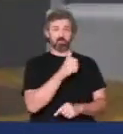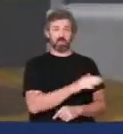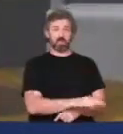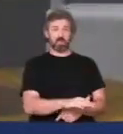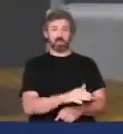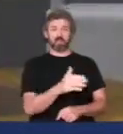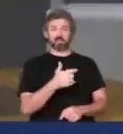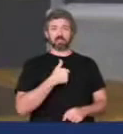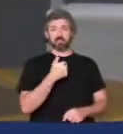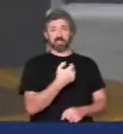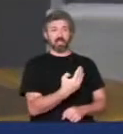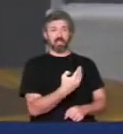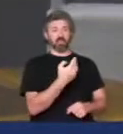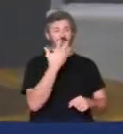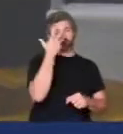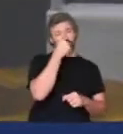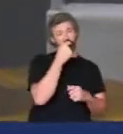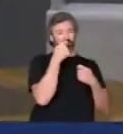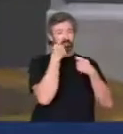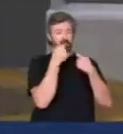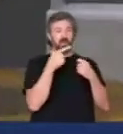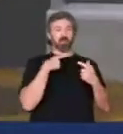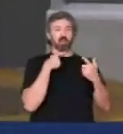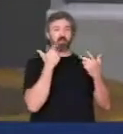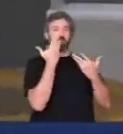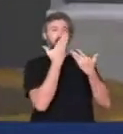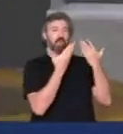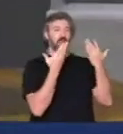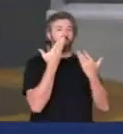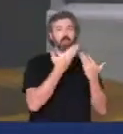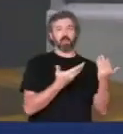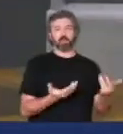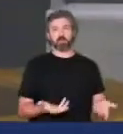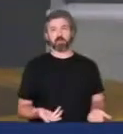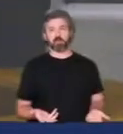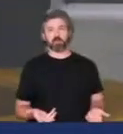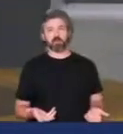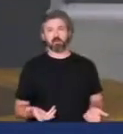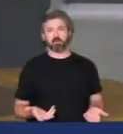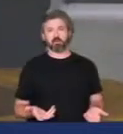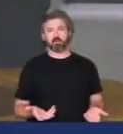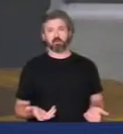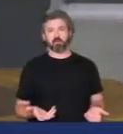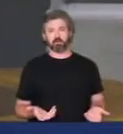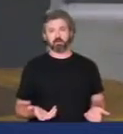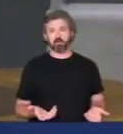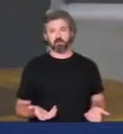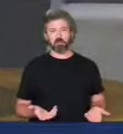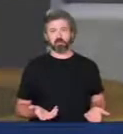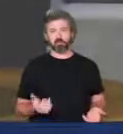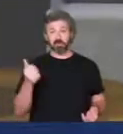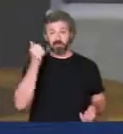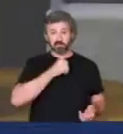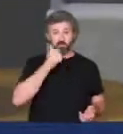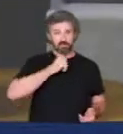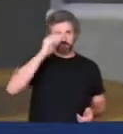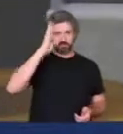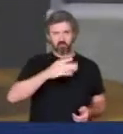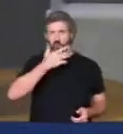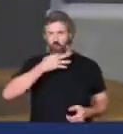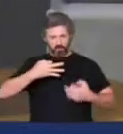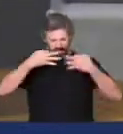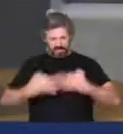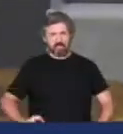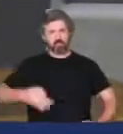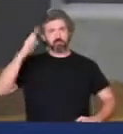criança de 14 anos bonitinha, arrumadinha e que pintou um clima as mulheres do Brasil, os homens decentes